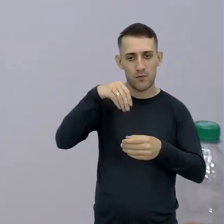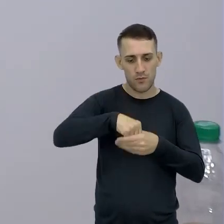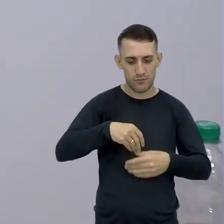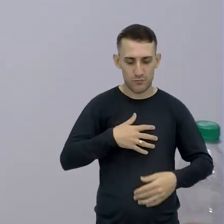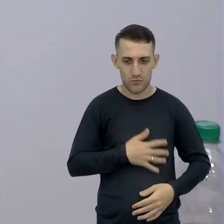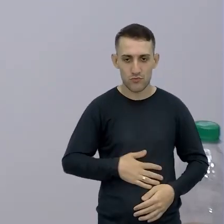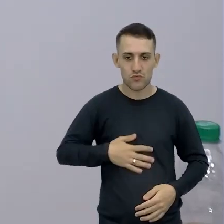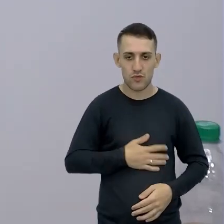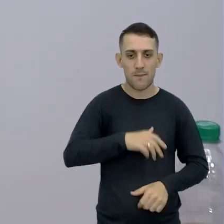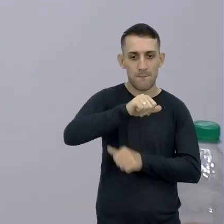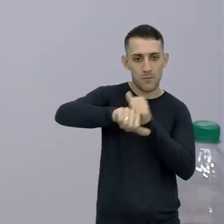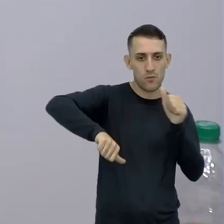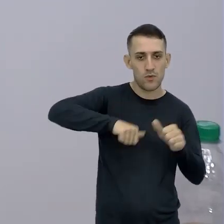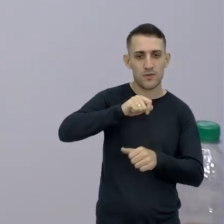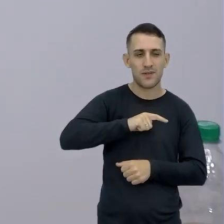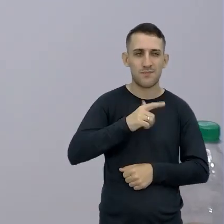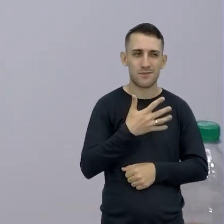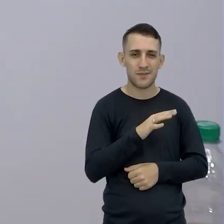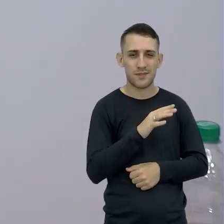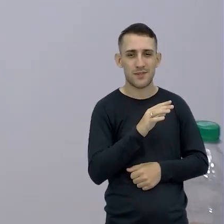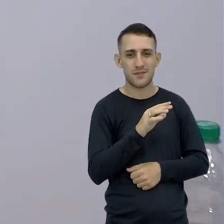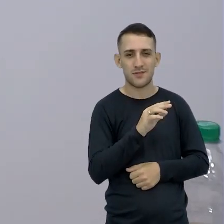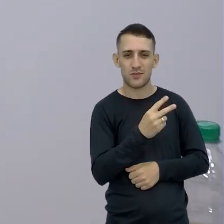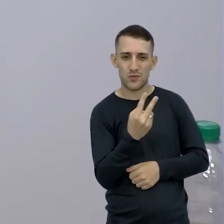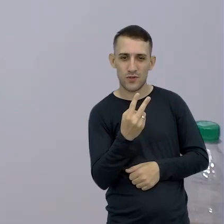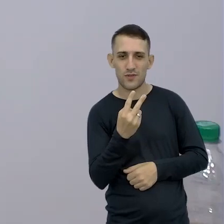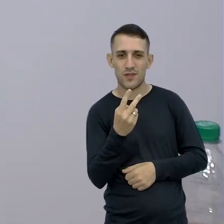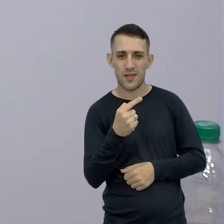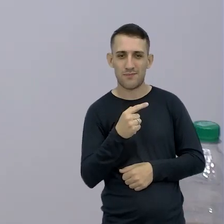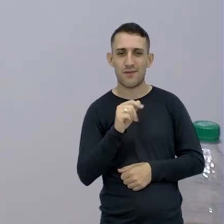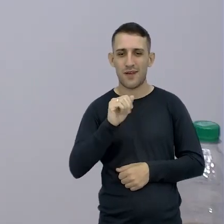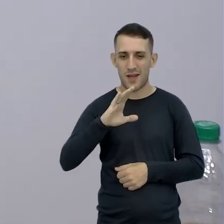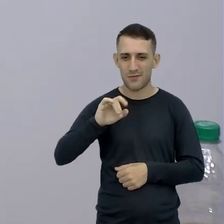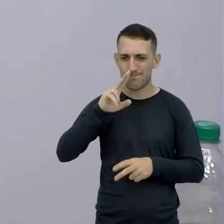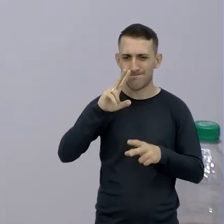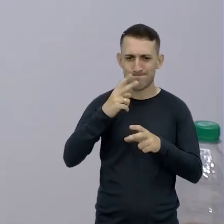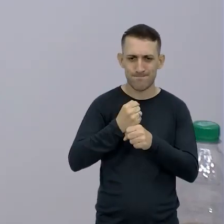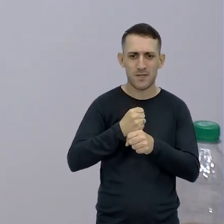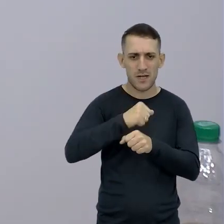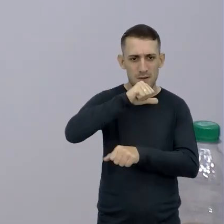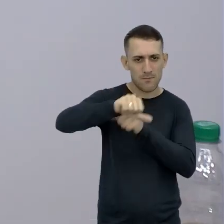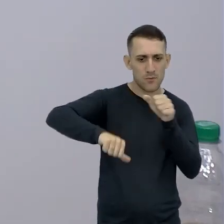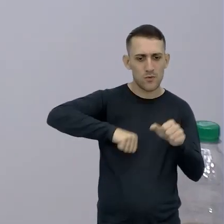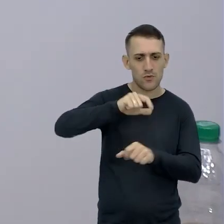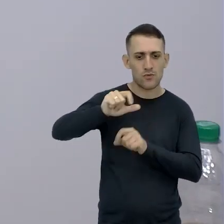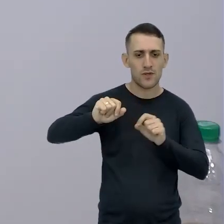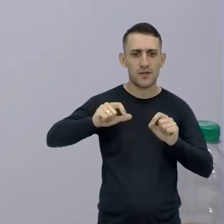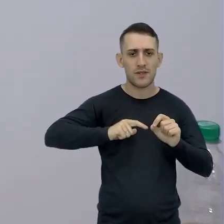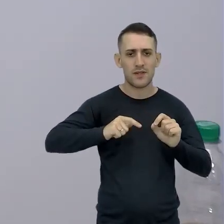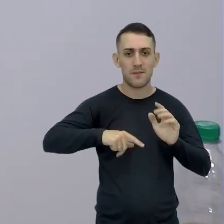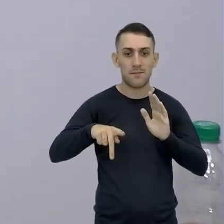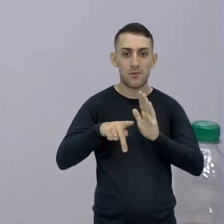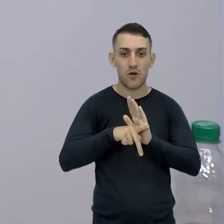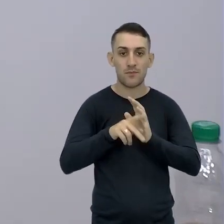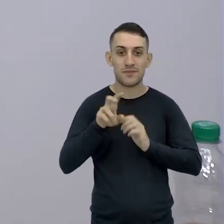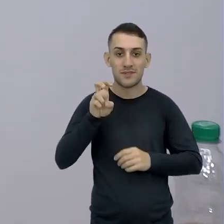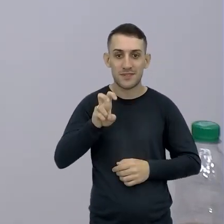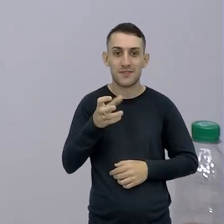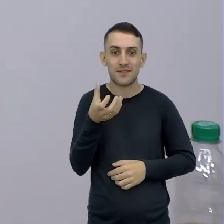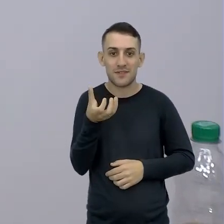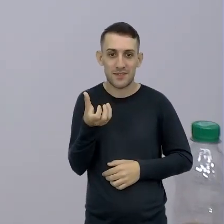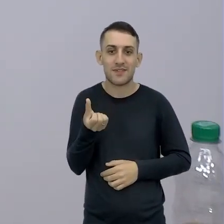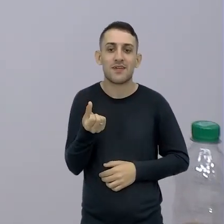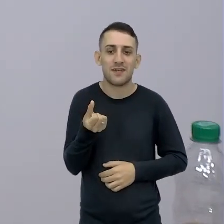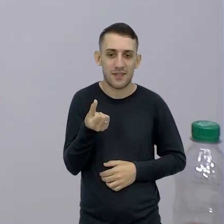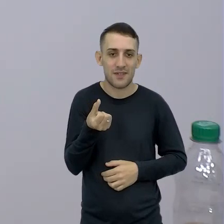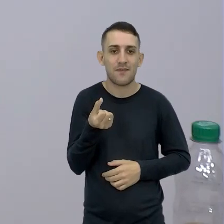Então o pH Do estômago É por volta de 2 Ou seja Extremamente ácido Ácido forte E ela faz ali Um pH Por volta de 5 6